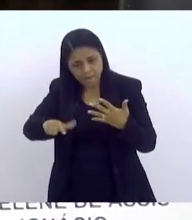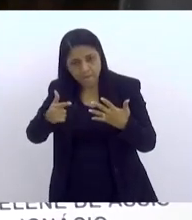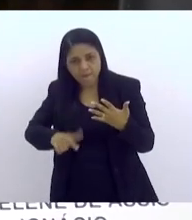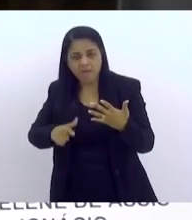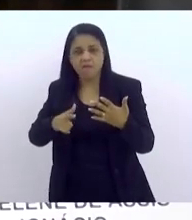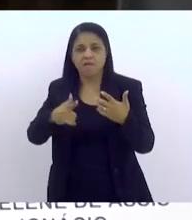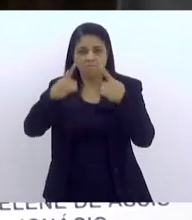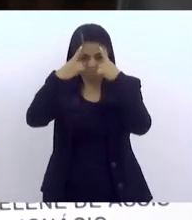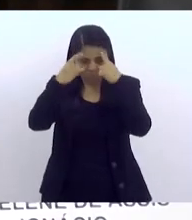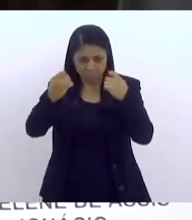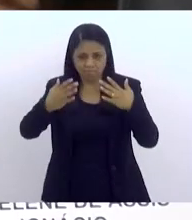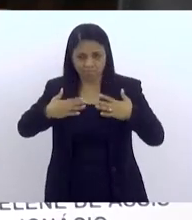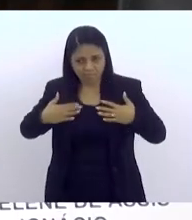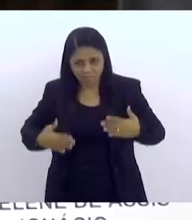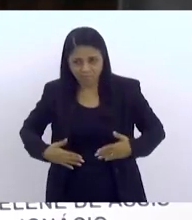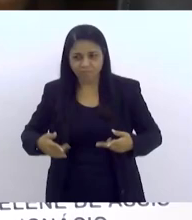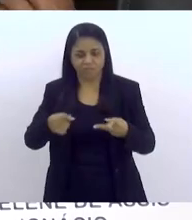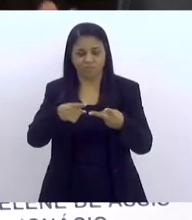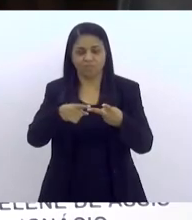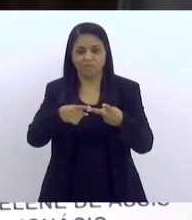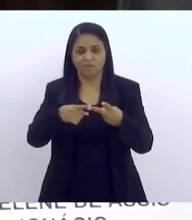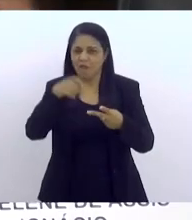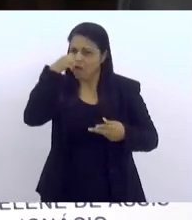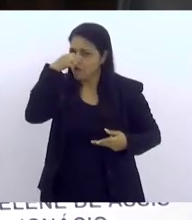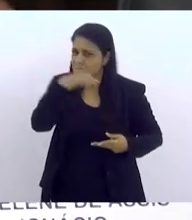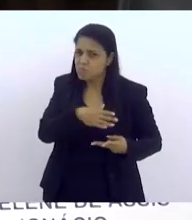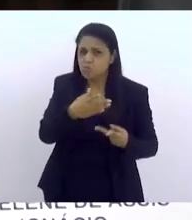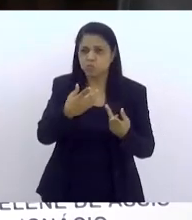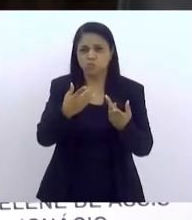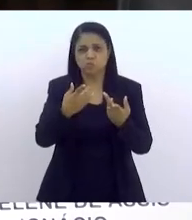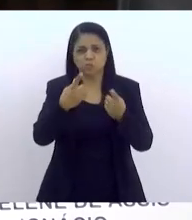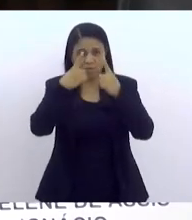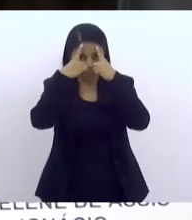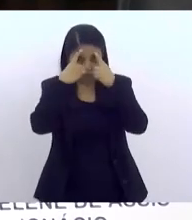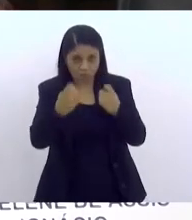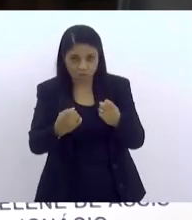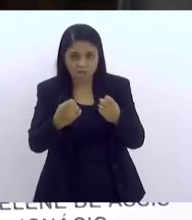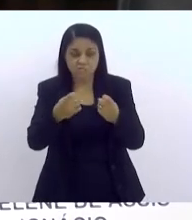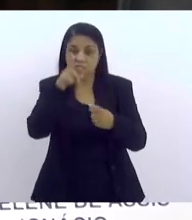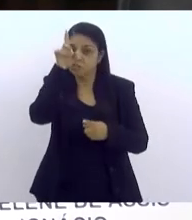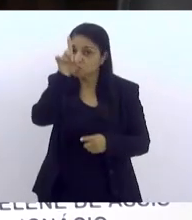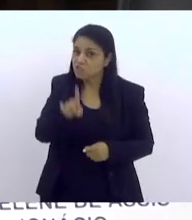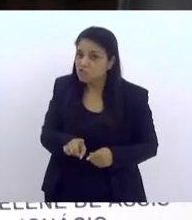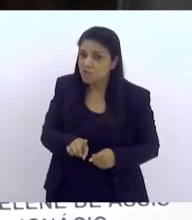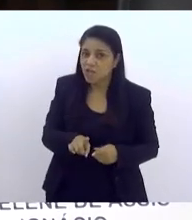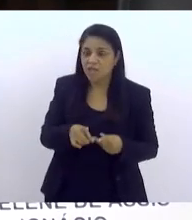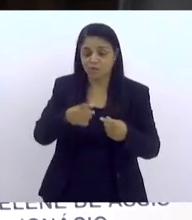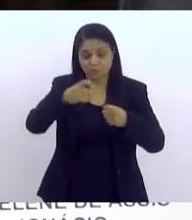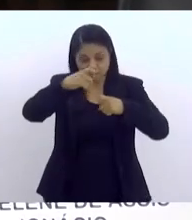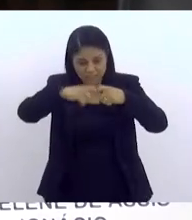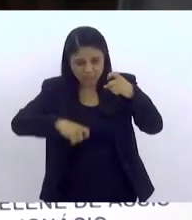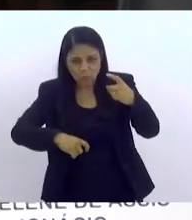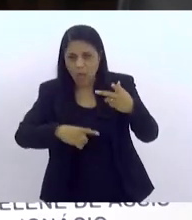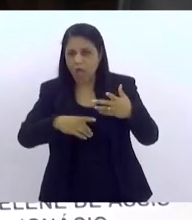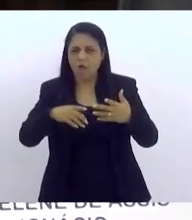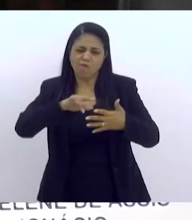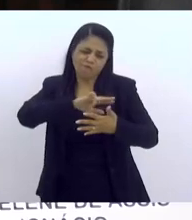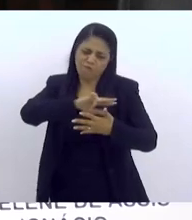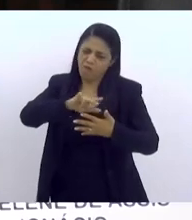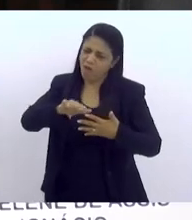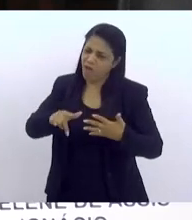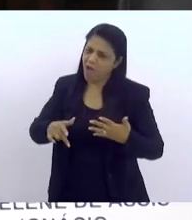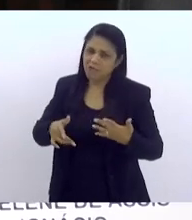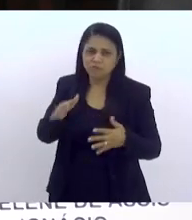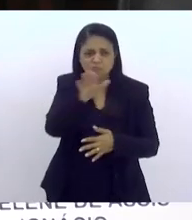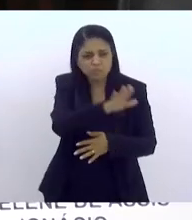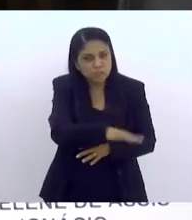autolesão provocada, nós temos abuso, violência e violação de direitos, de abusos sexuais e de crianças, sobretudo